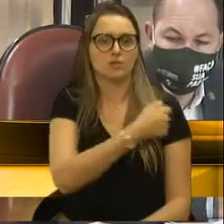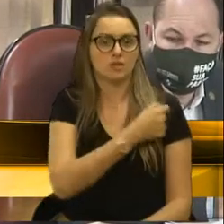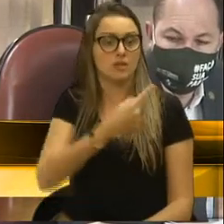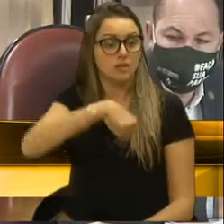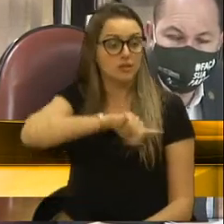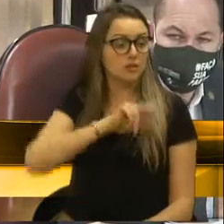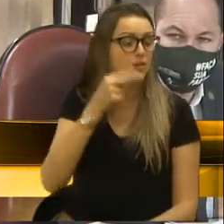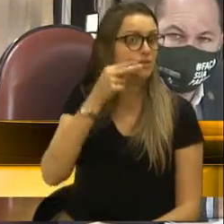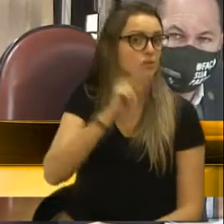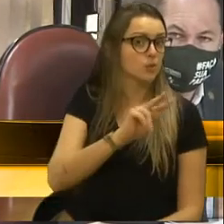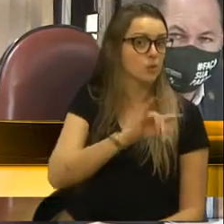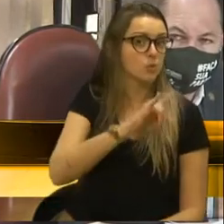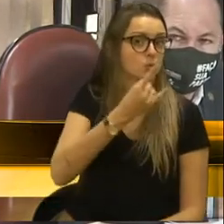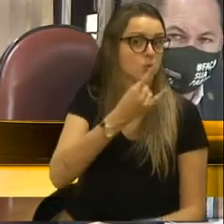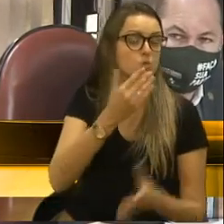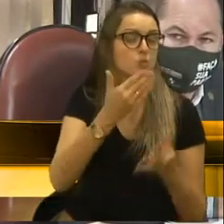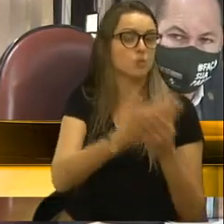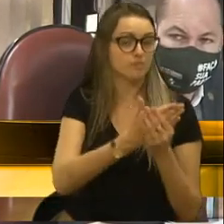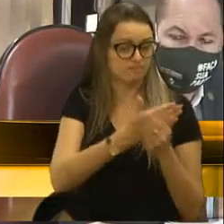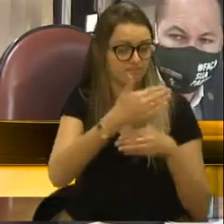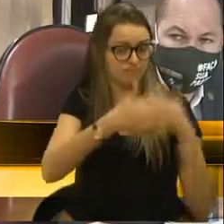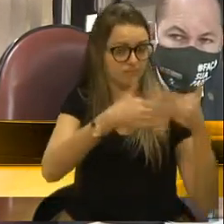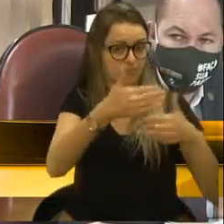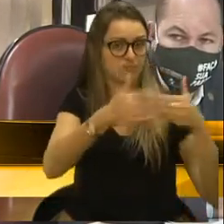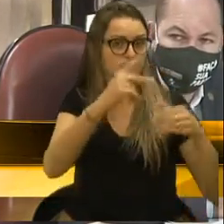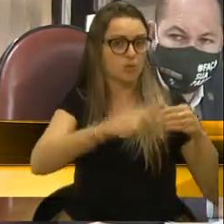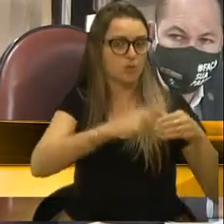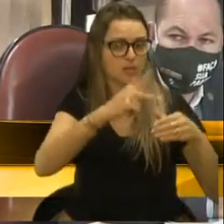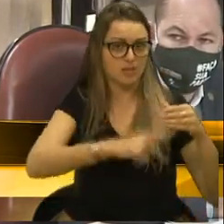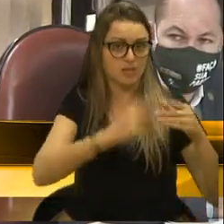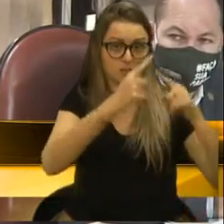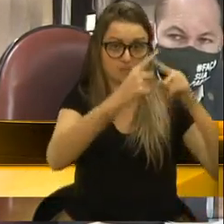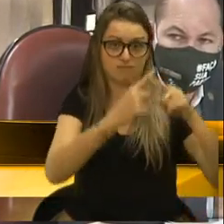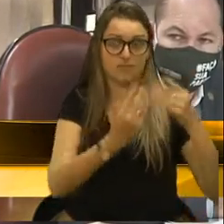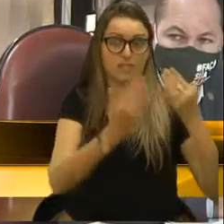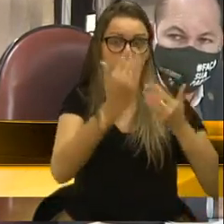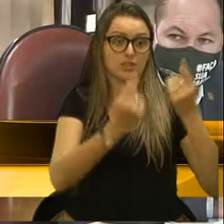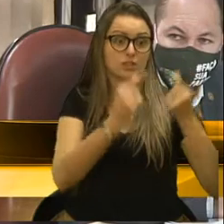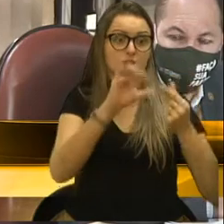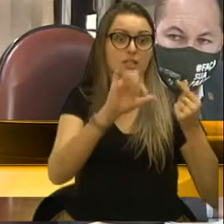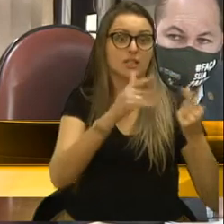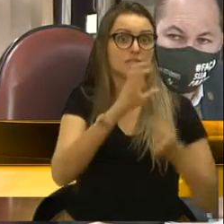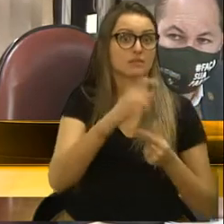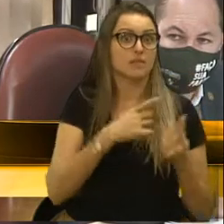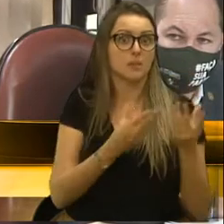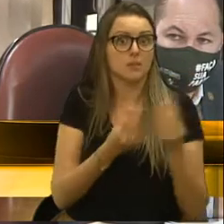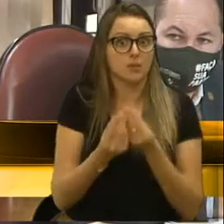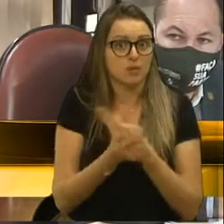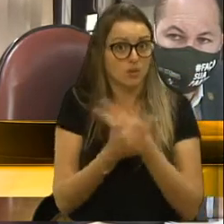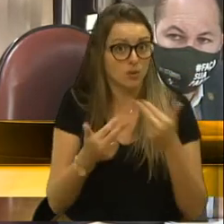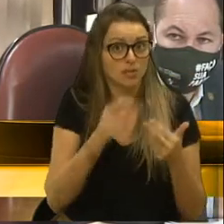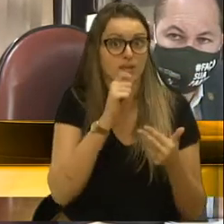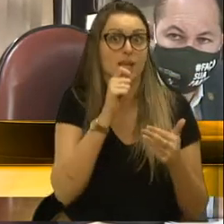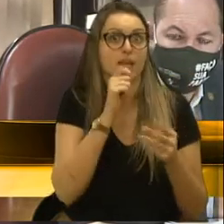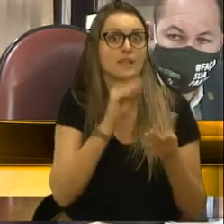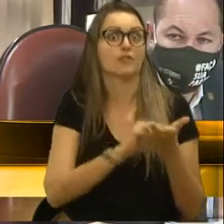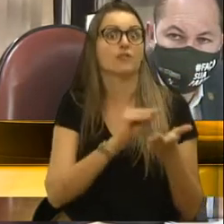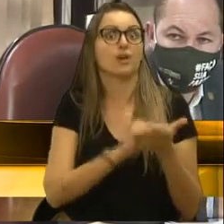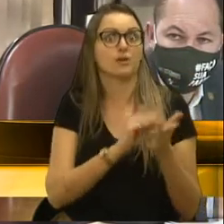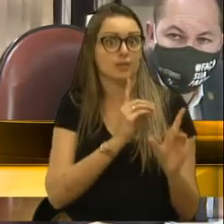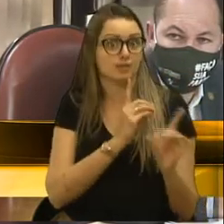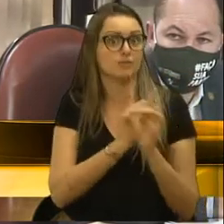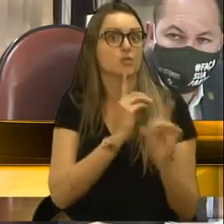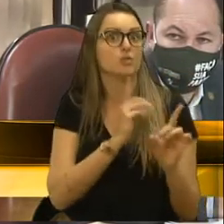processo o que aconteceu e o que ainda a gente não descobriu. Tem muitas coisas ainda que tem para descobrir sobre esse último